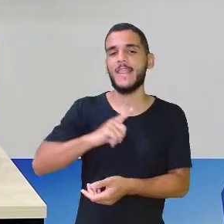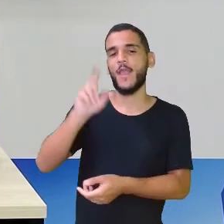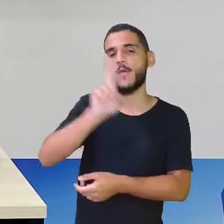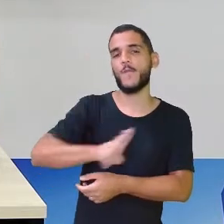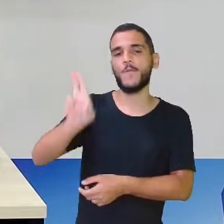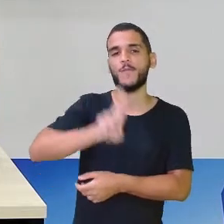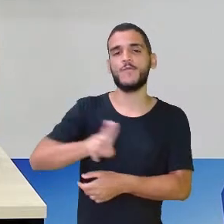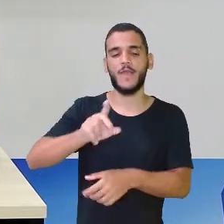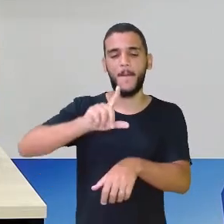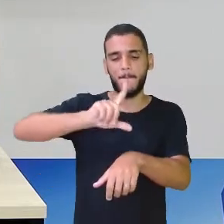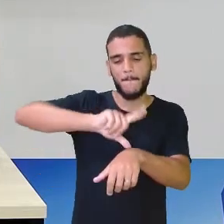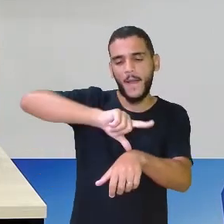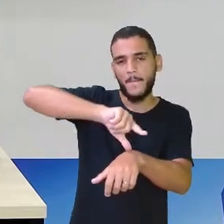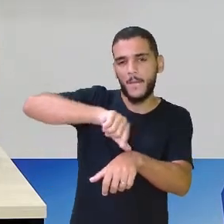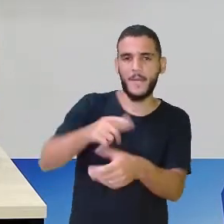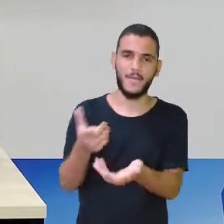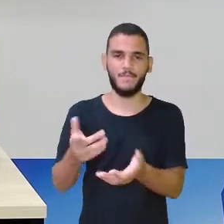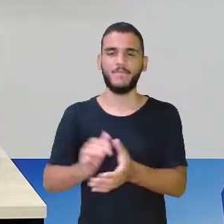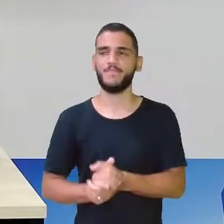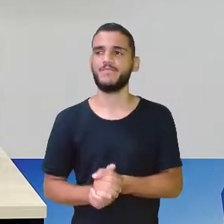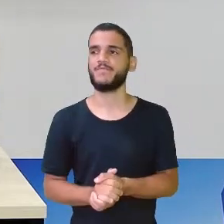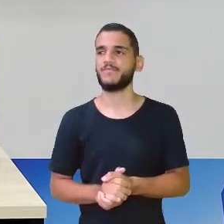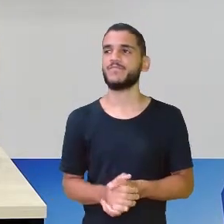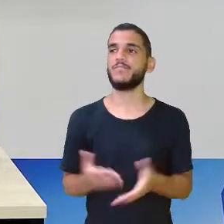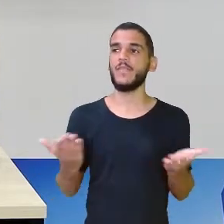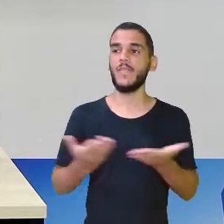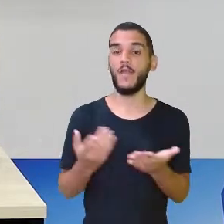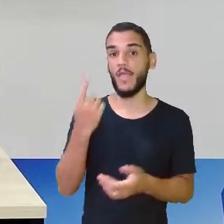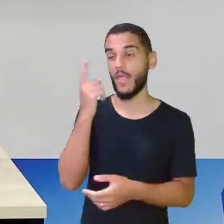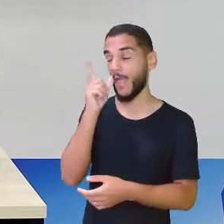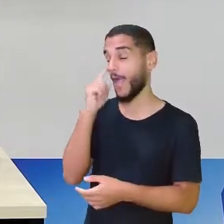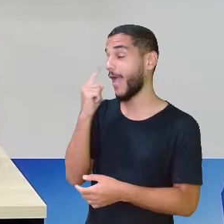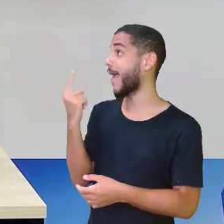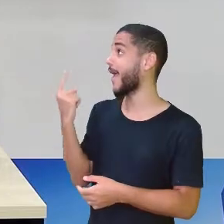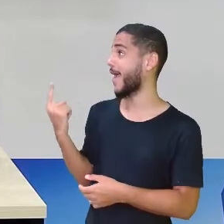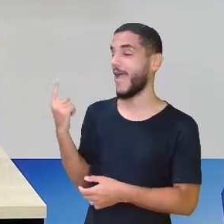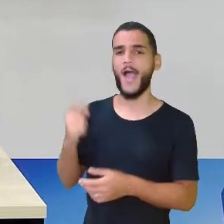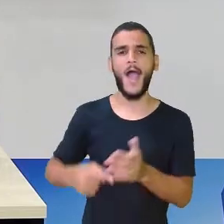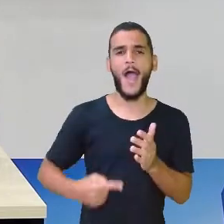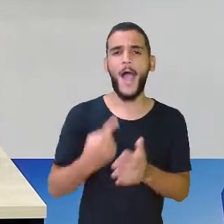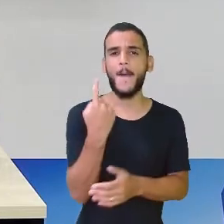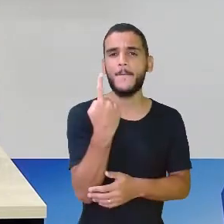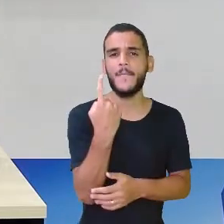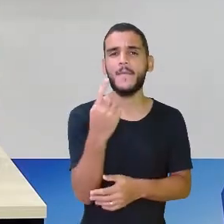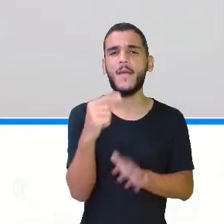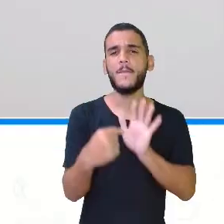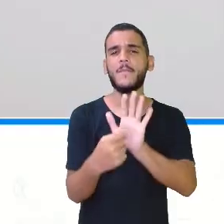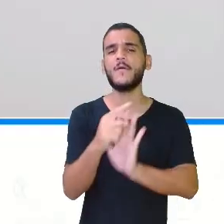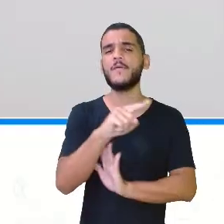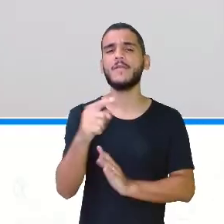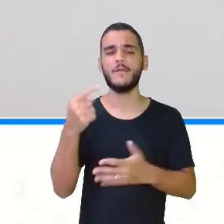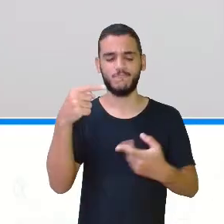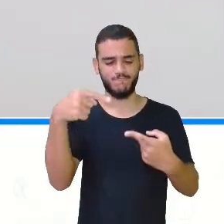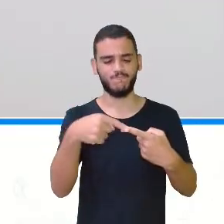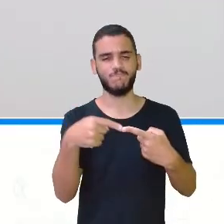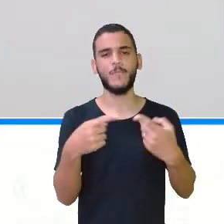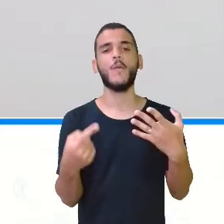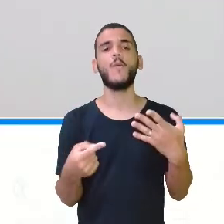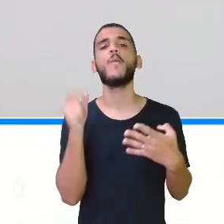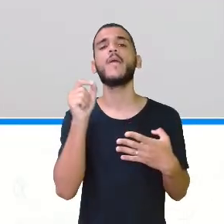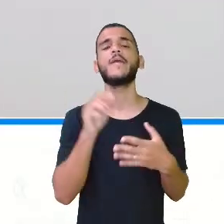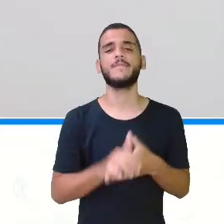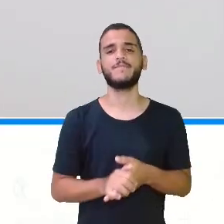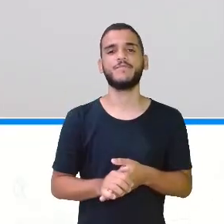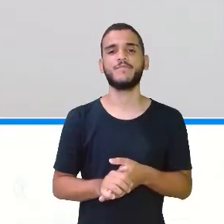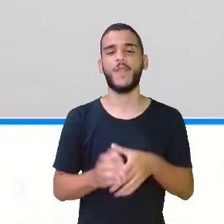tempo. Sim, senhor! Vamos lá! Olha só, minha gente. A primeira que eu trouxe, o primeiro instrumento que eu trouxe foi o quê?